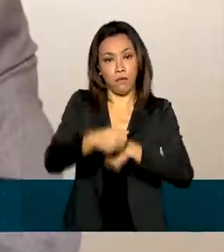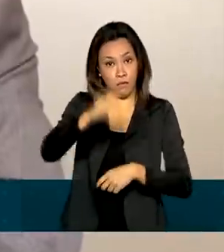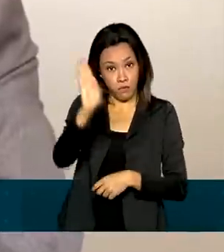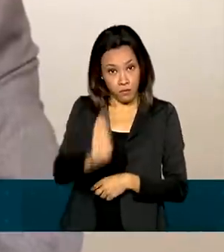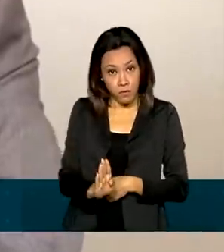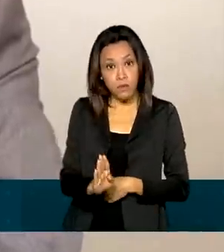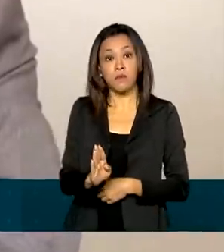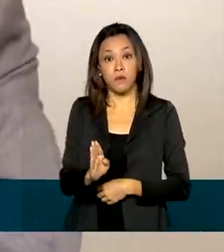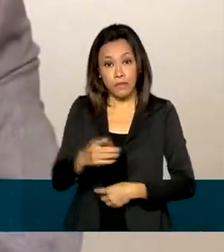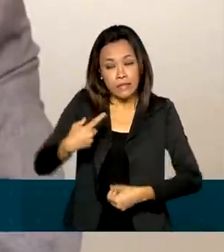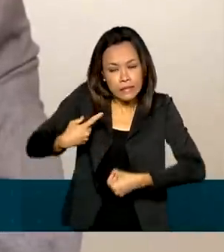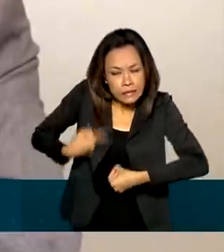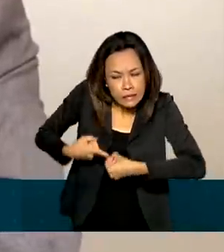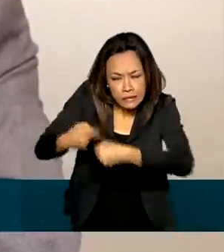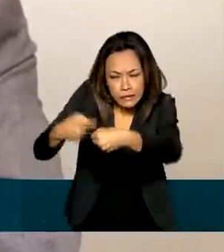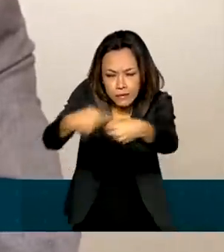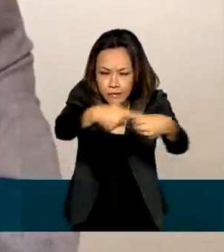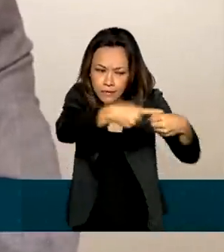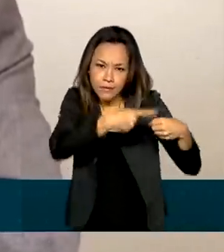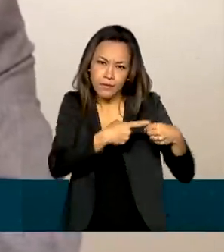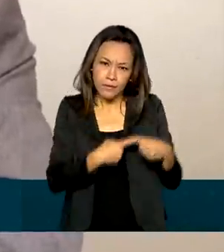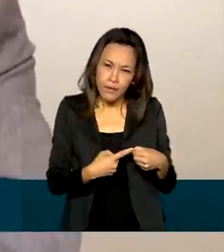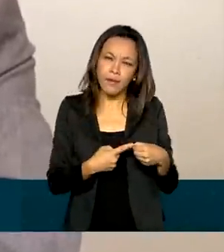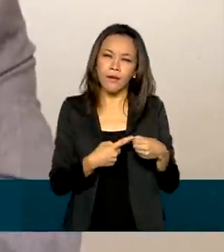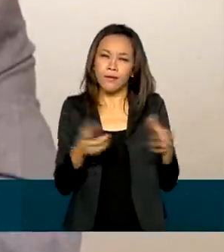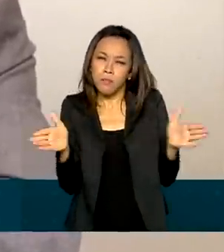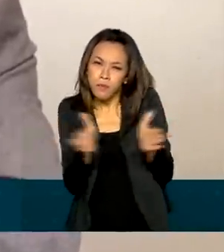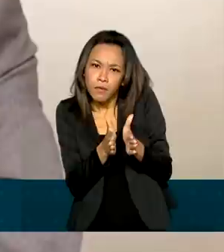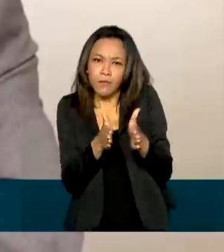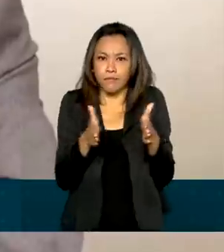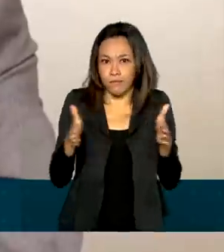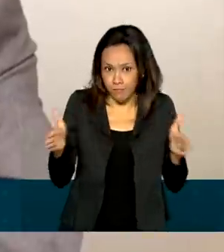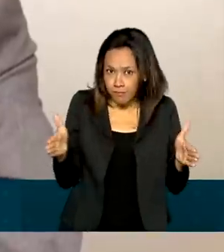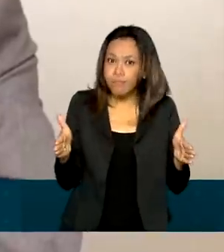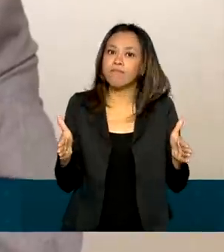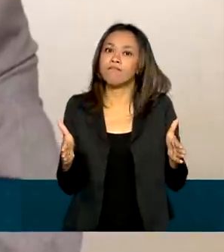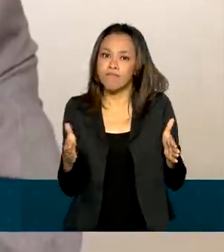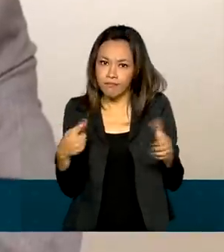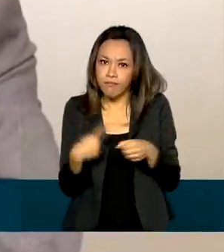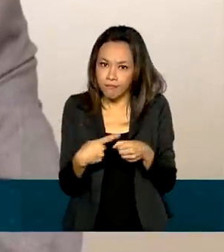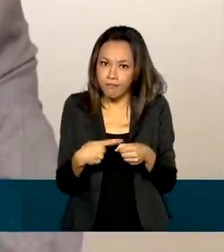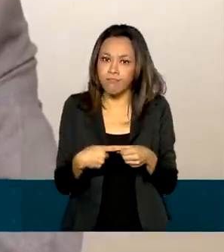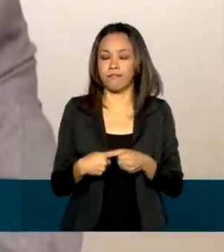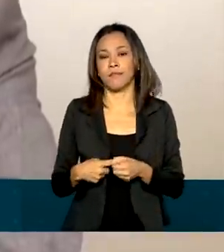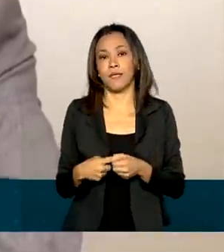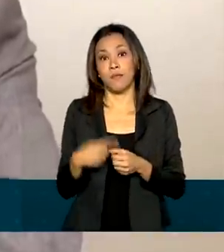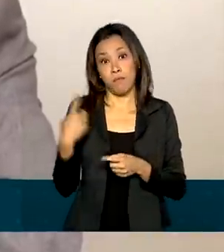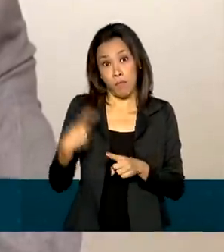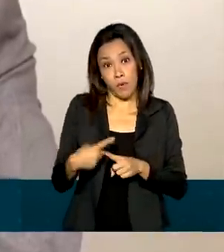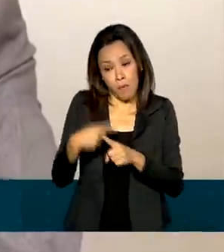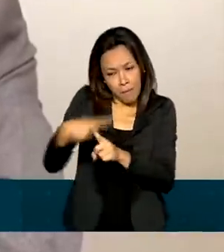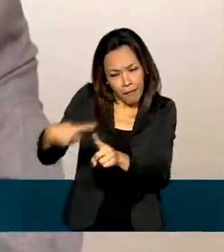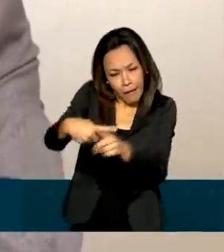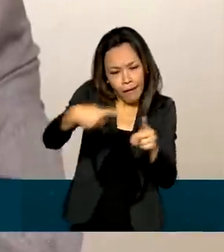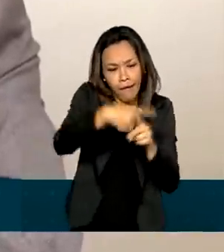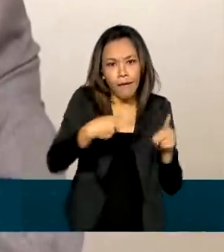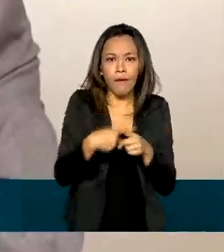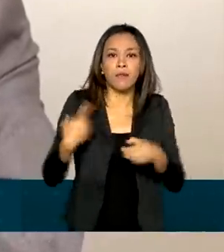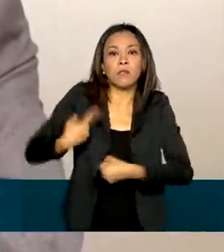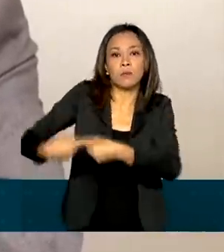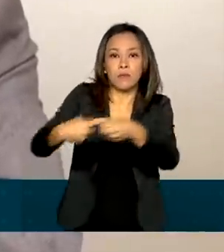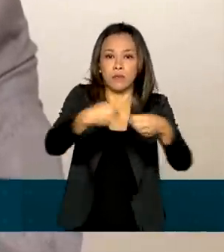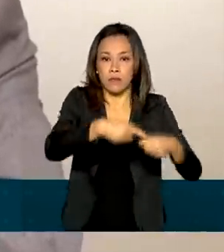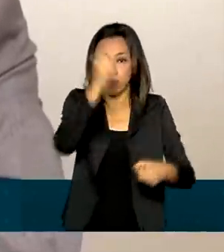na cidade do interior, por exemplo, cidades médias e grandes, uma vez que grande parte, a maior parte dos municípios brasileiros,